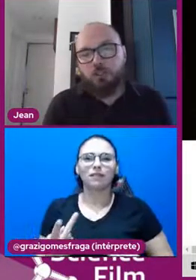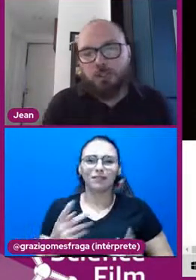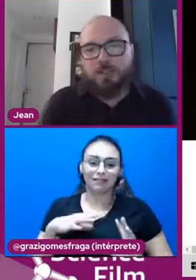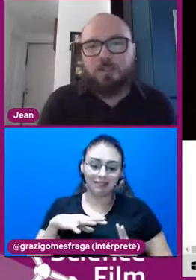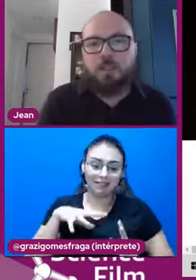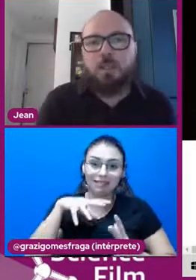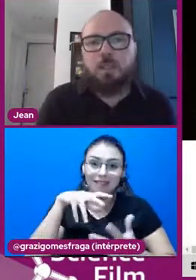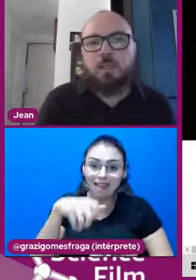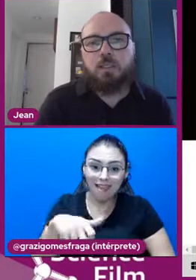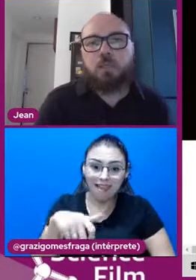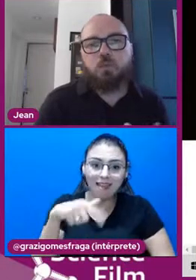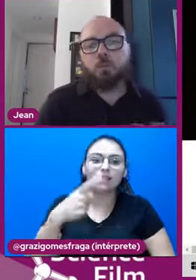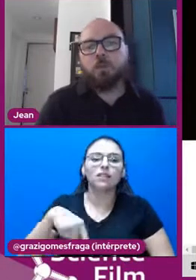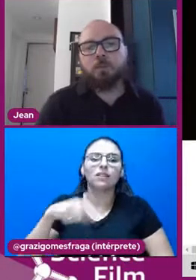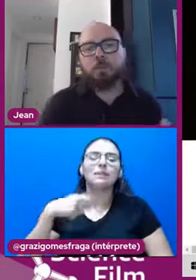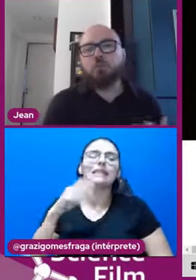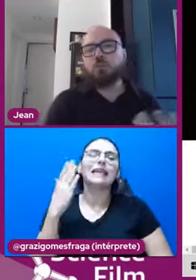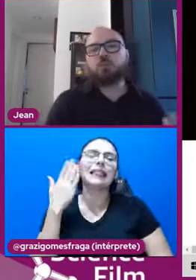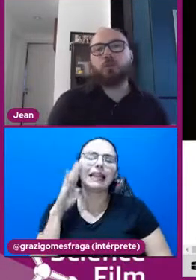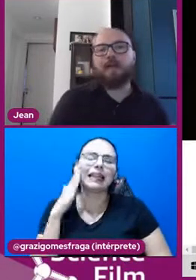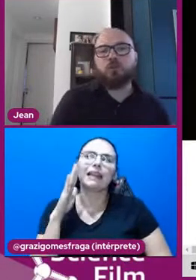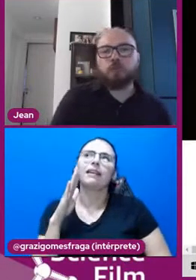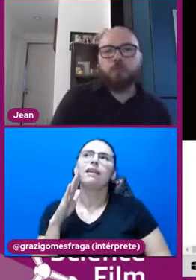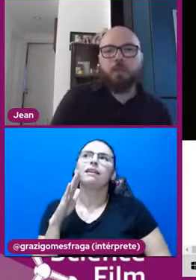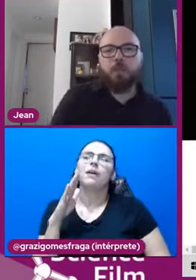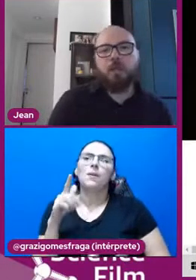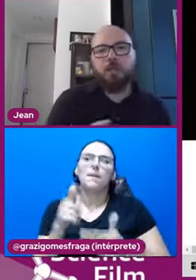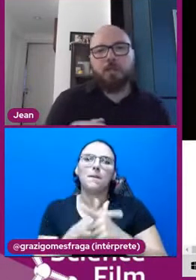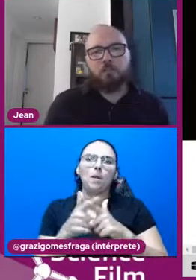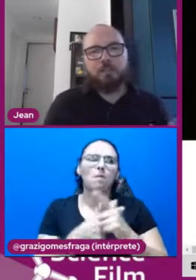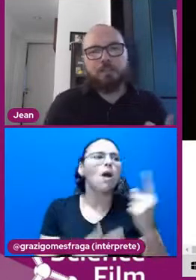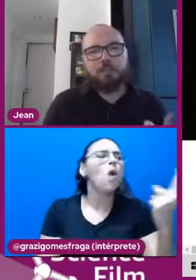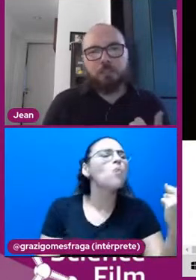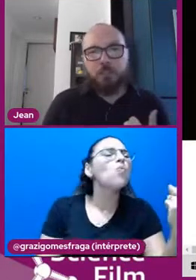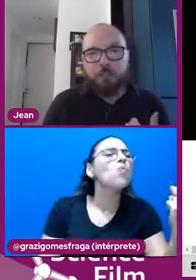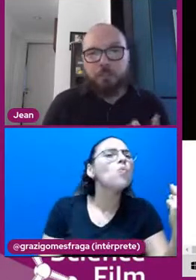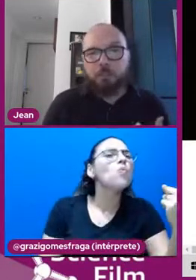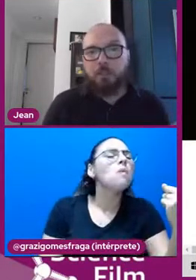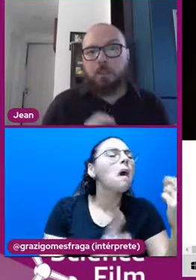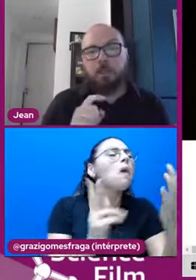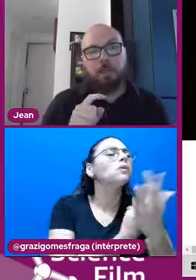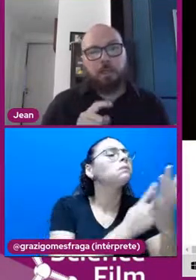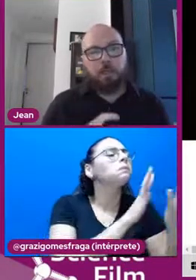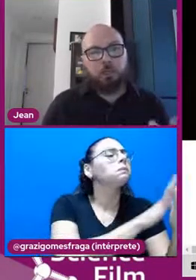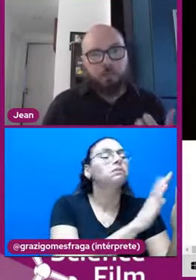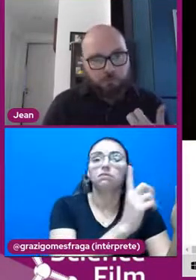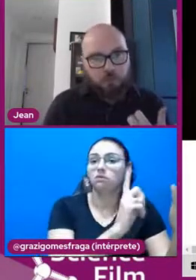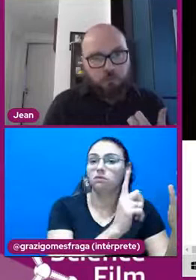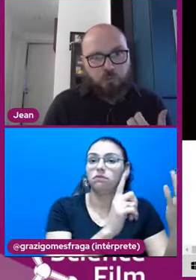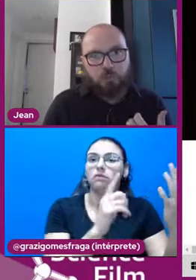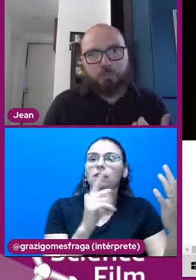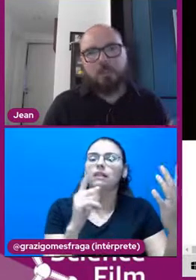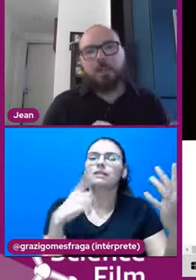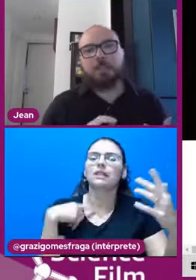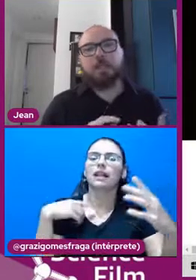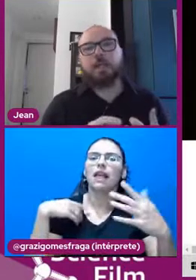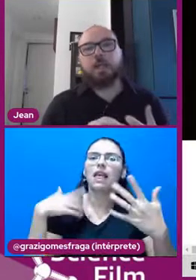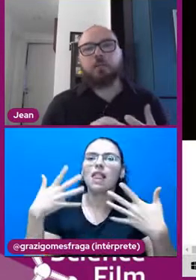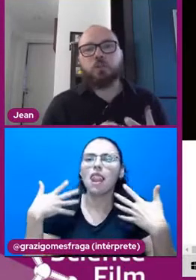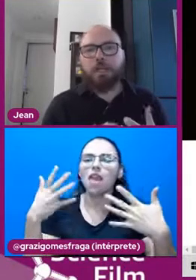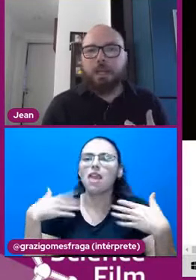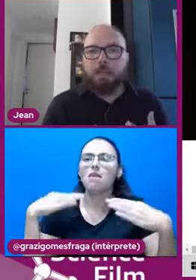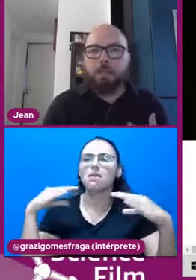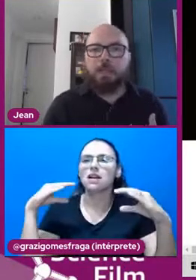gente tem que entender que os problemas não são isolados, né? As mudanças de clima, a destruição de habitats,